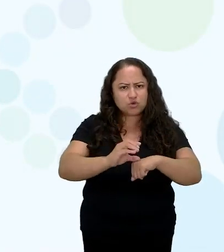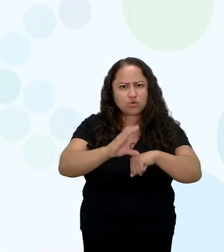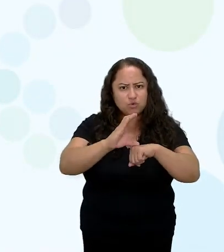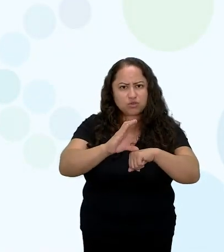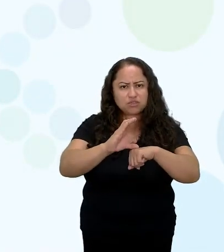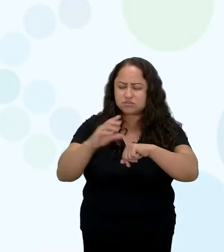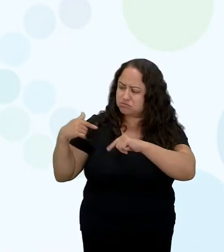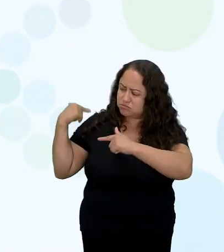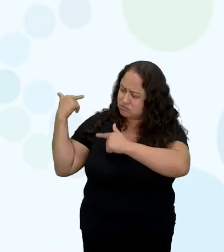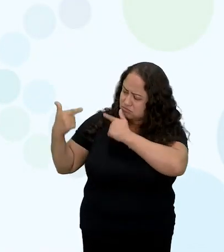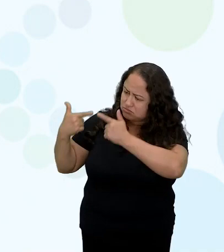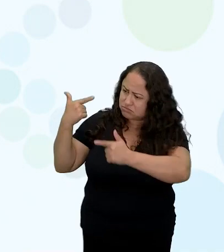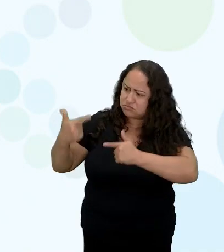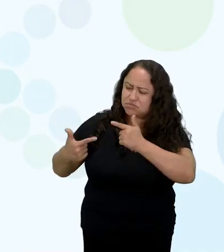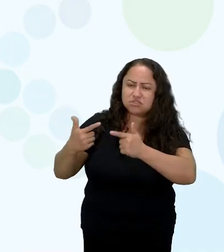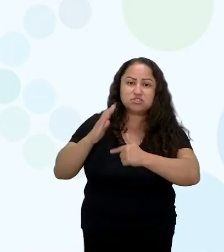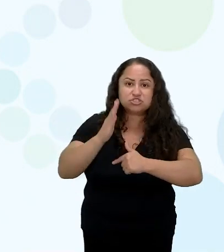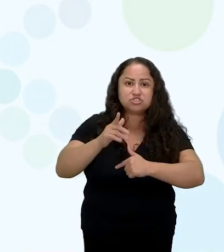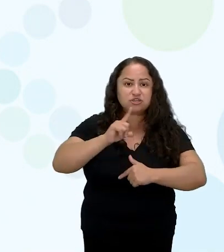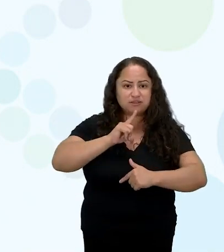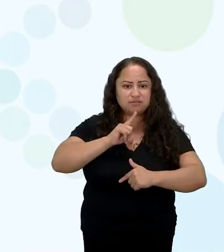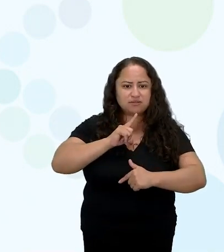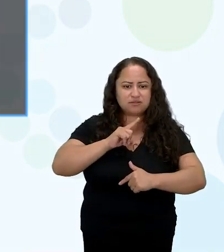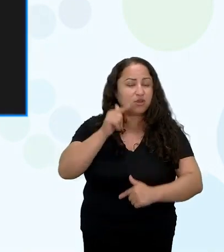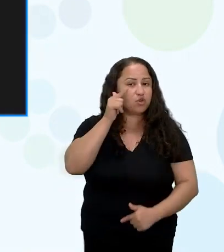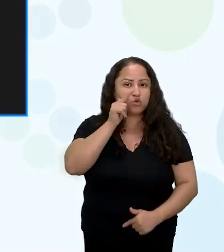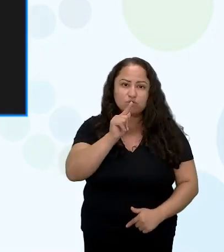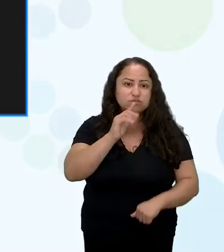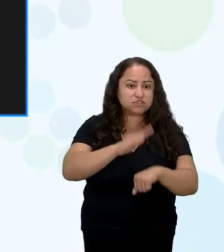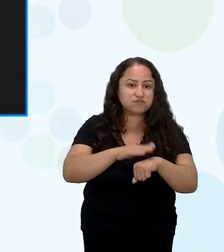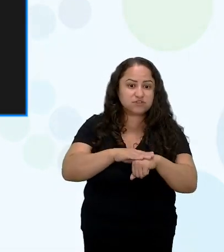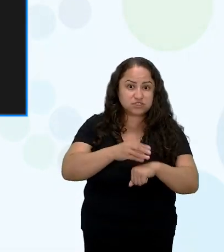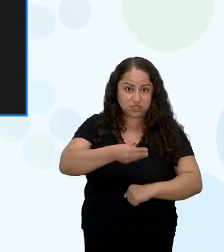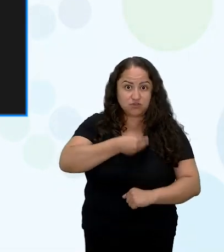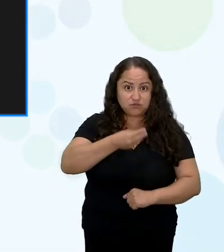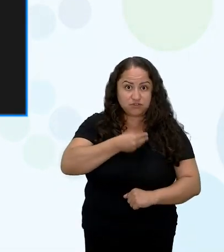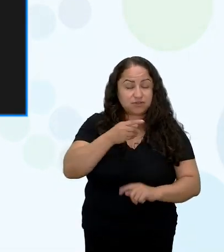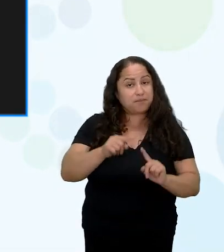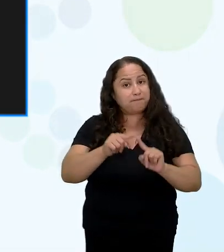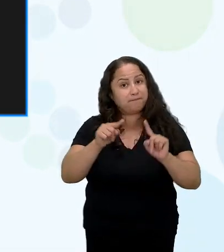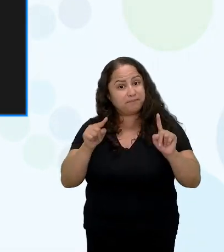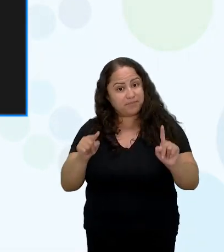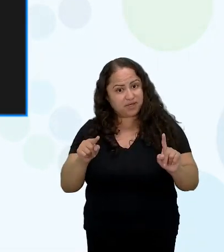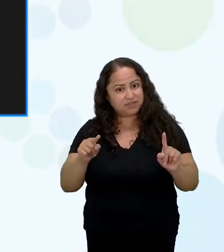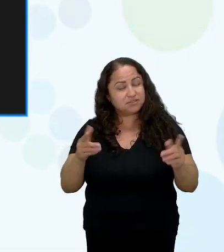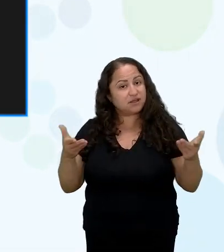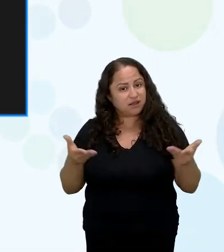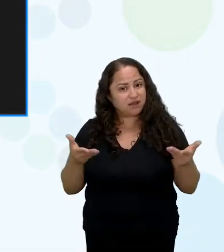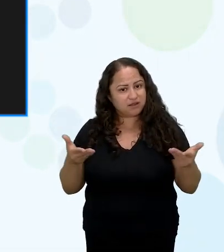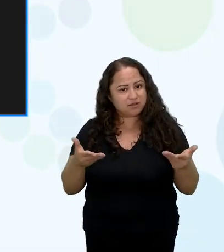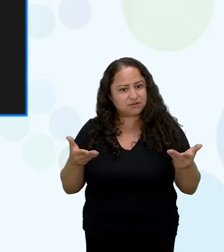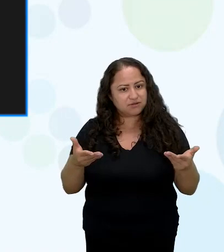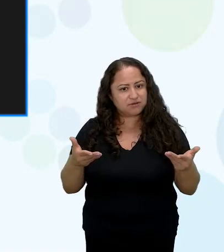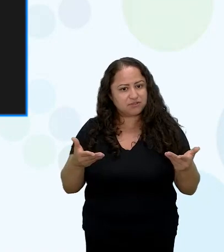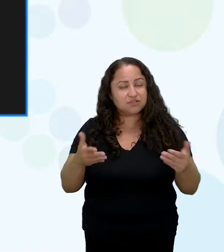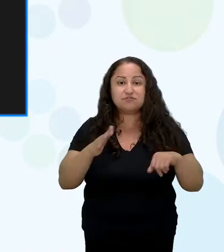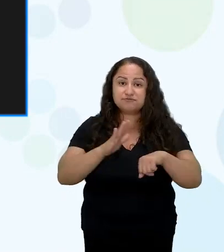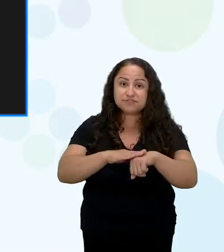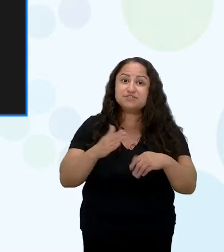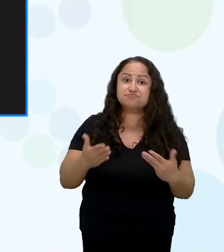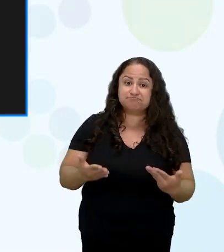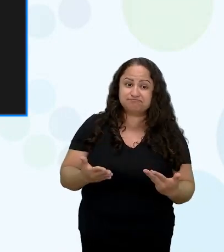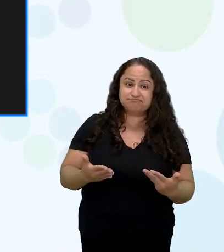ancestralidade que ela tinha então quer dizer não consegui fazer isso viva mas agora vou fazer